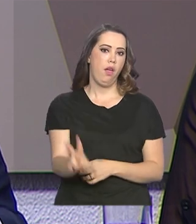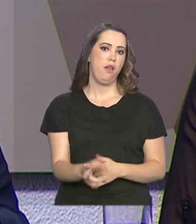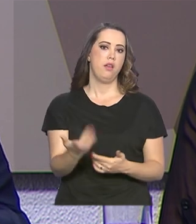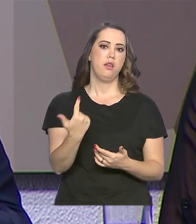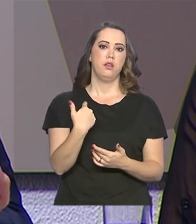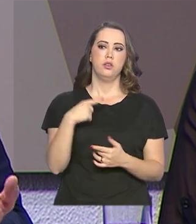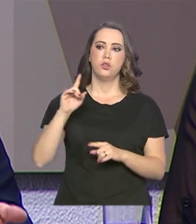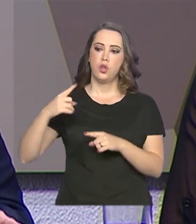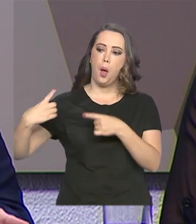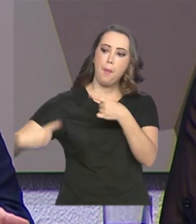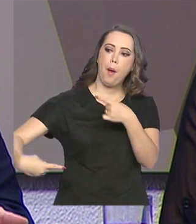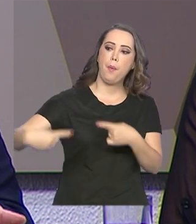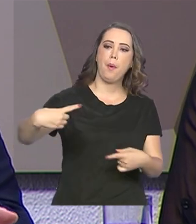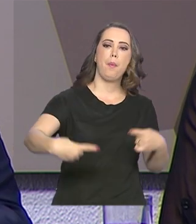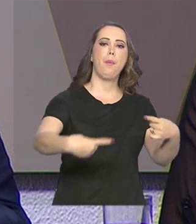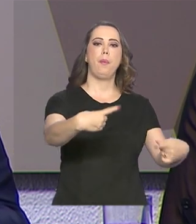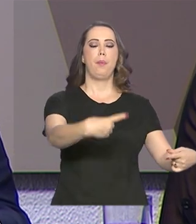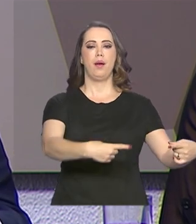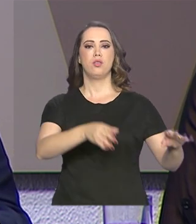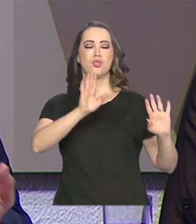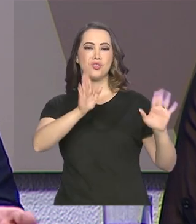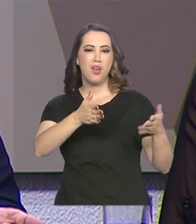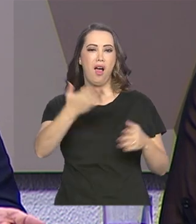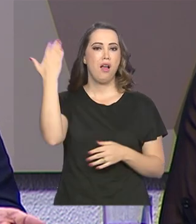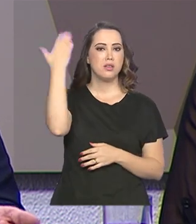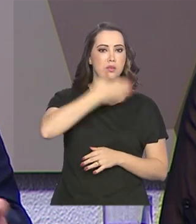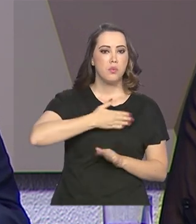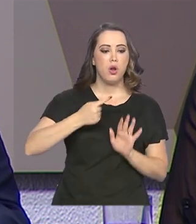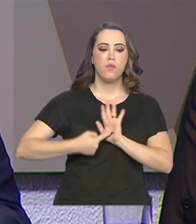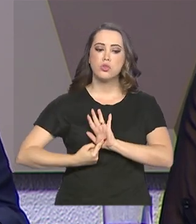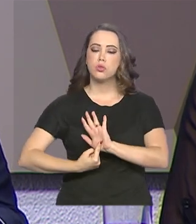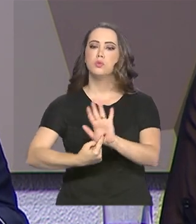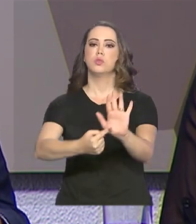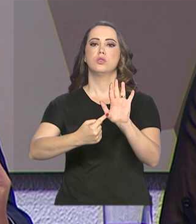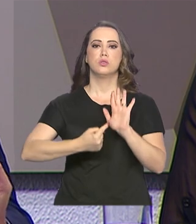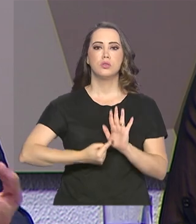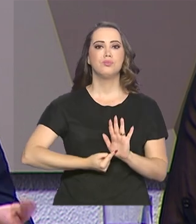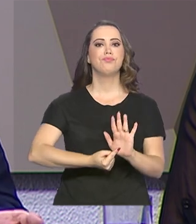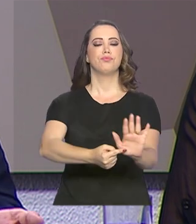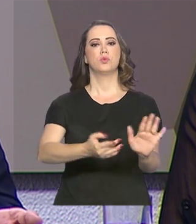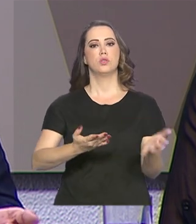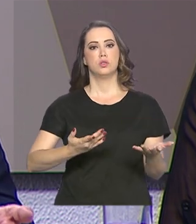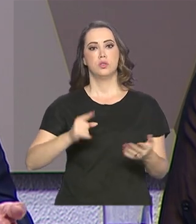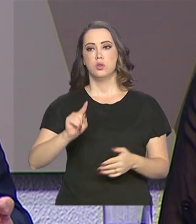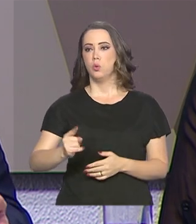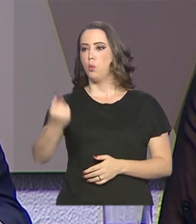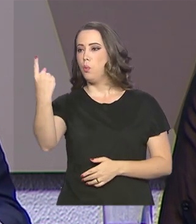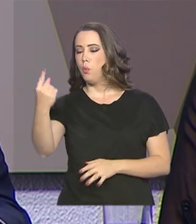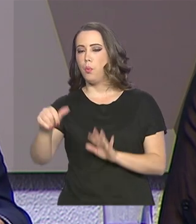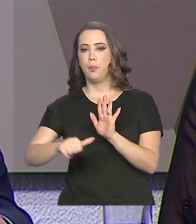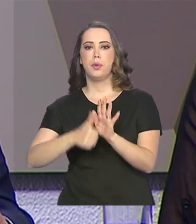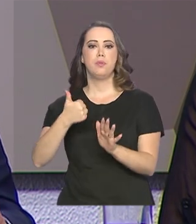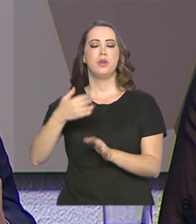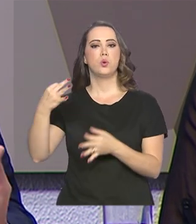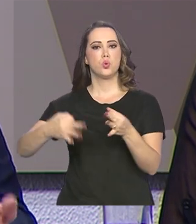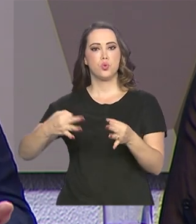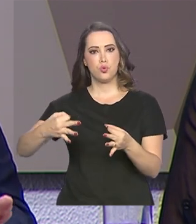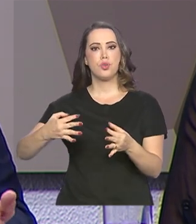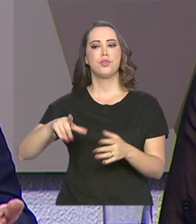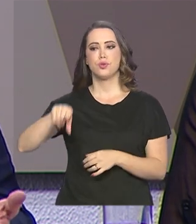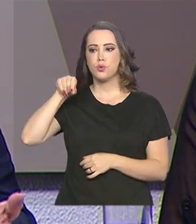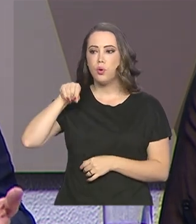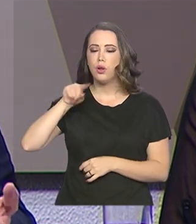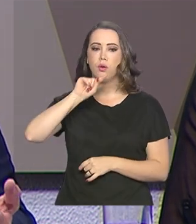partes já tiveram oportunidade de debate, as provas foram produzidas, um primeiro juiz proferiu uma decisão, depois um